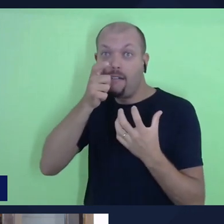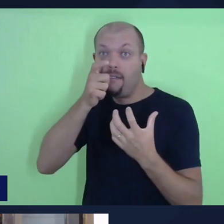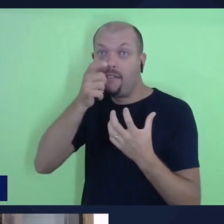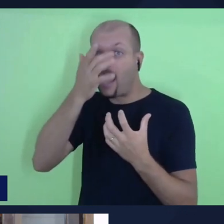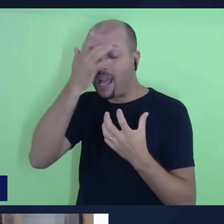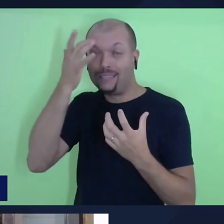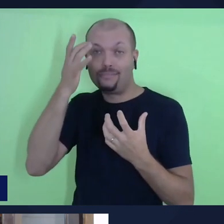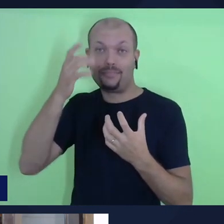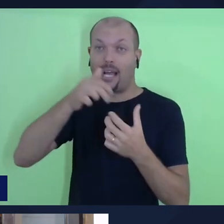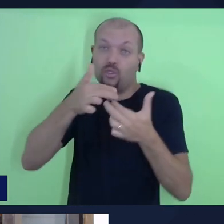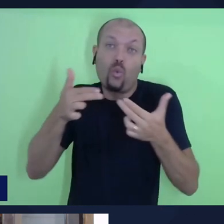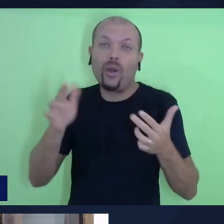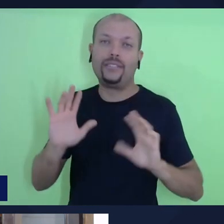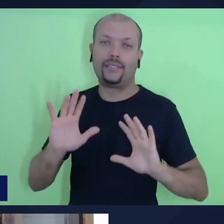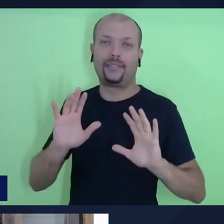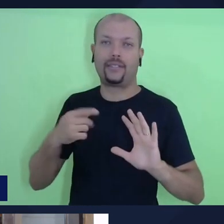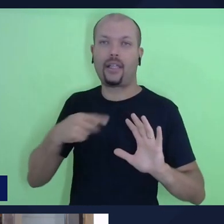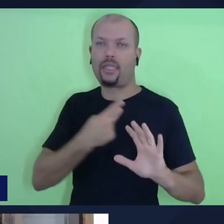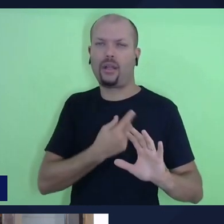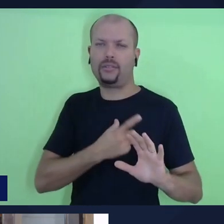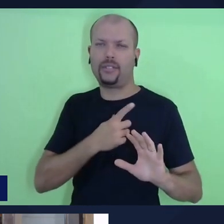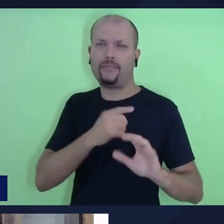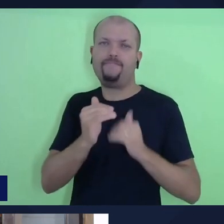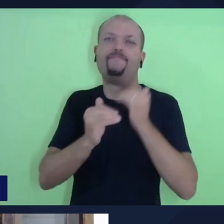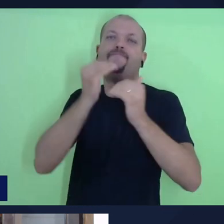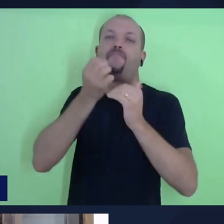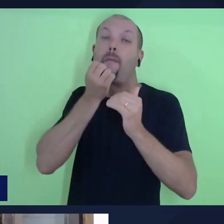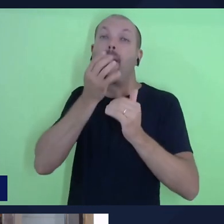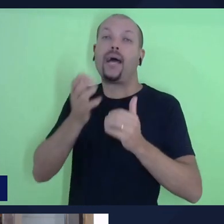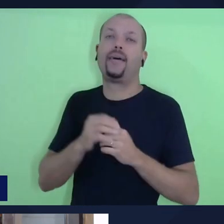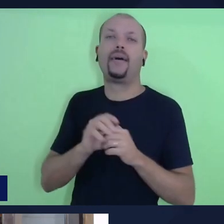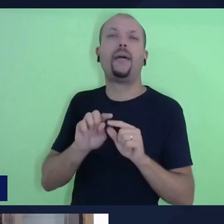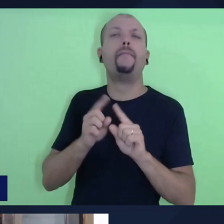prosperarem. Mas qual que é a grande